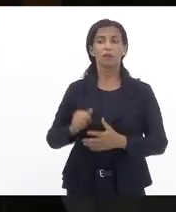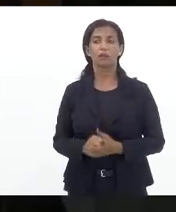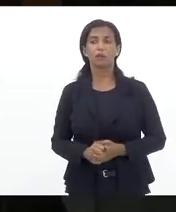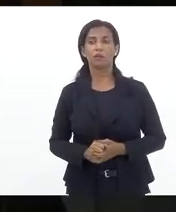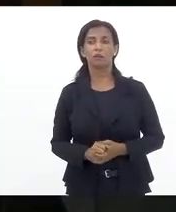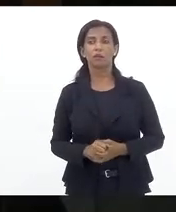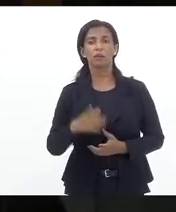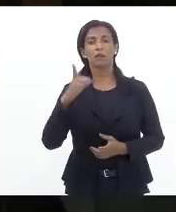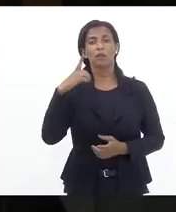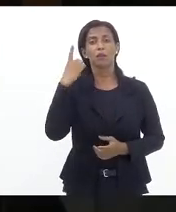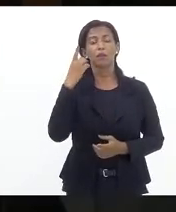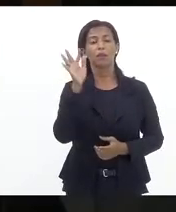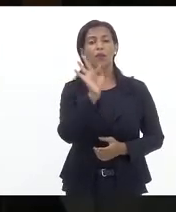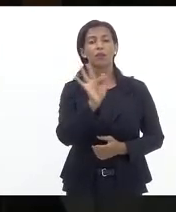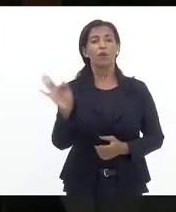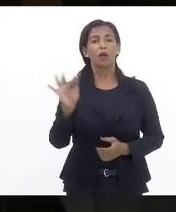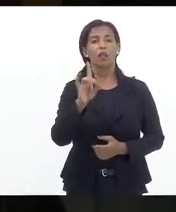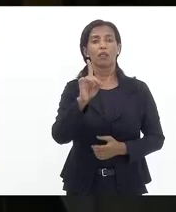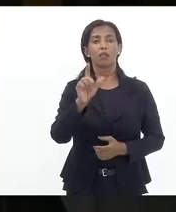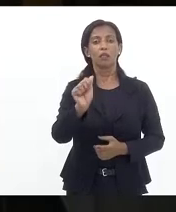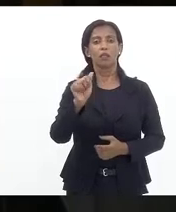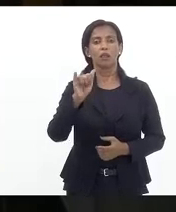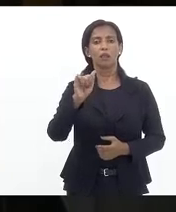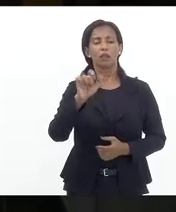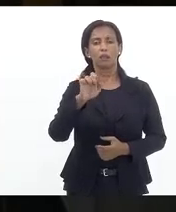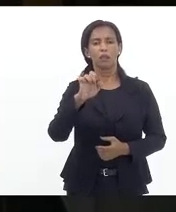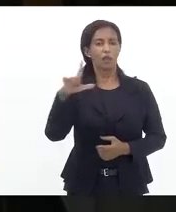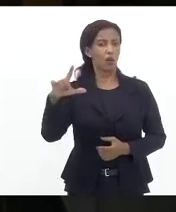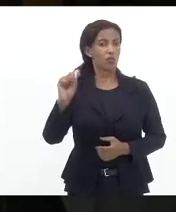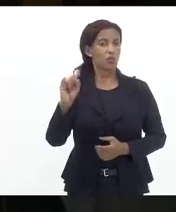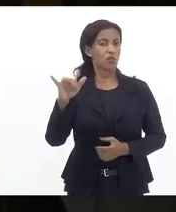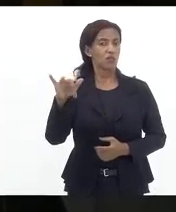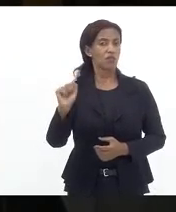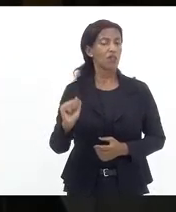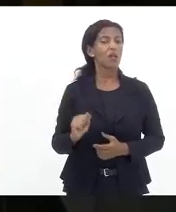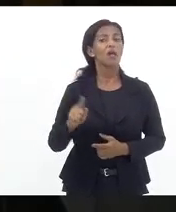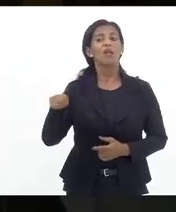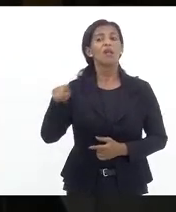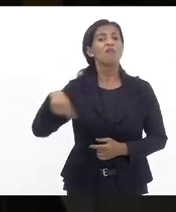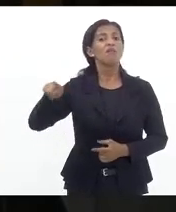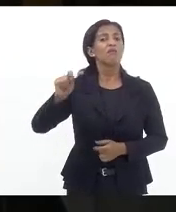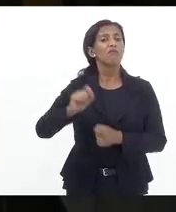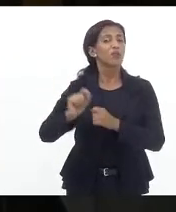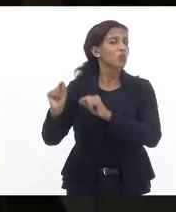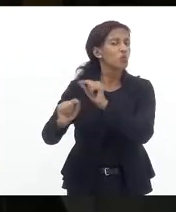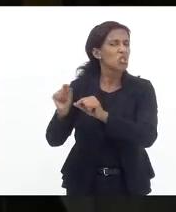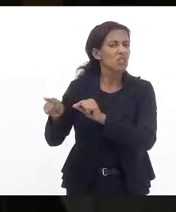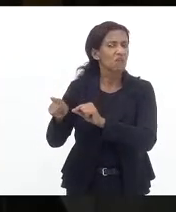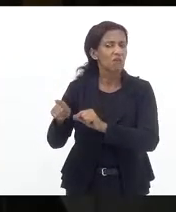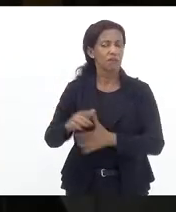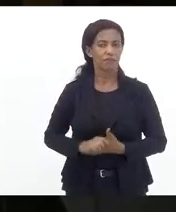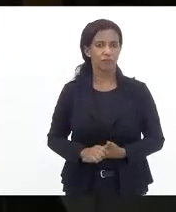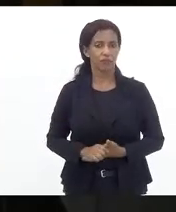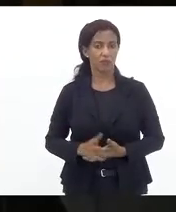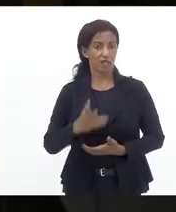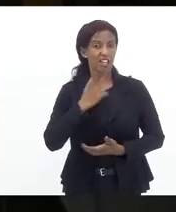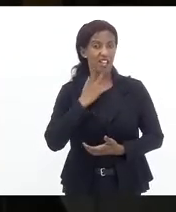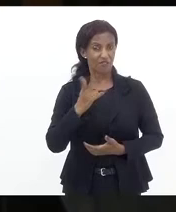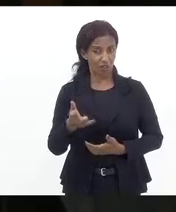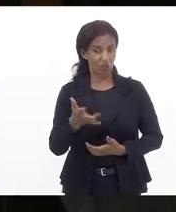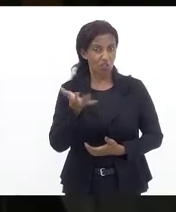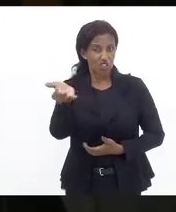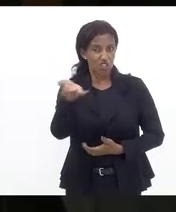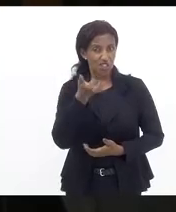deputado federal Daniel Silveira que que o deputado federal Daniel Silveira fez disse que queria ver